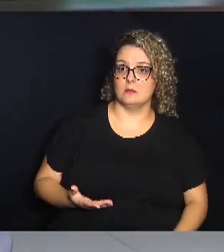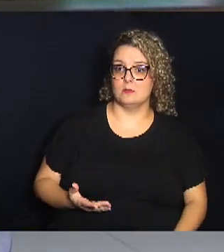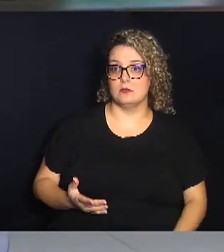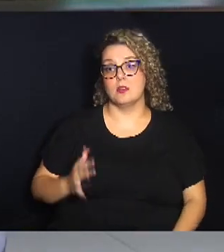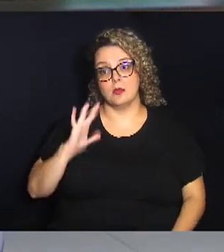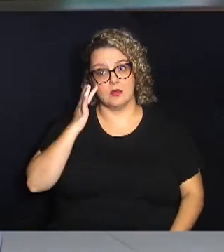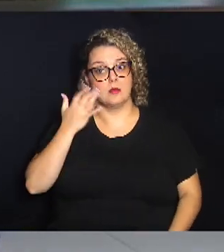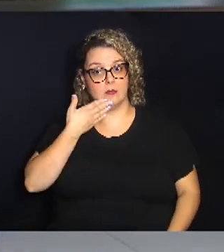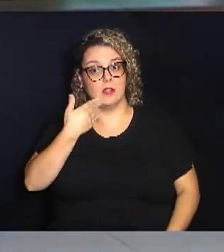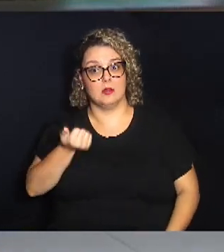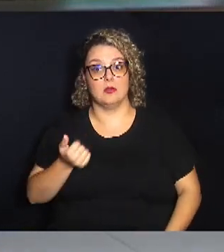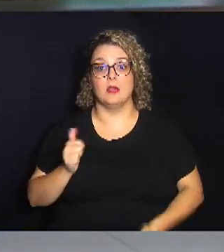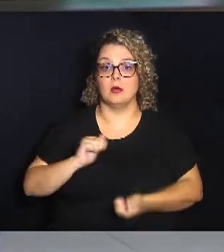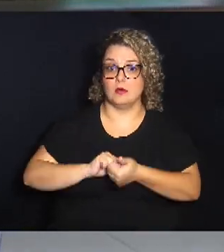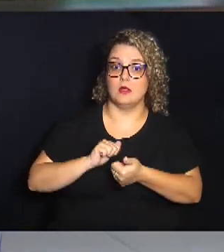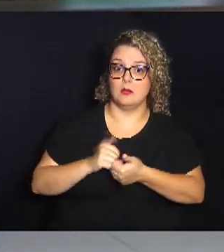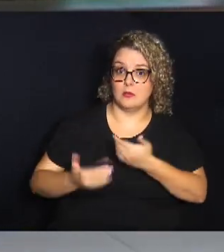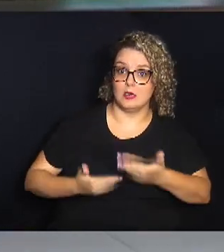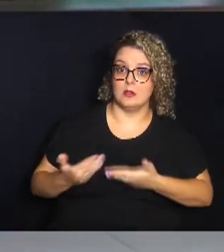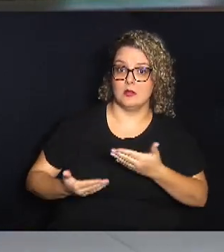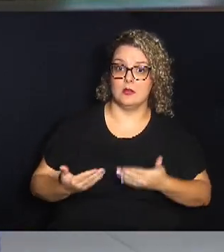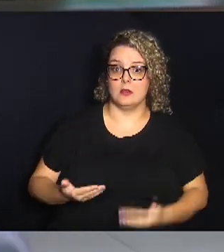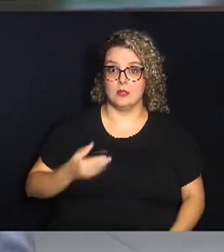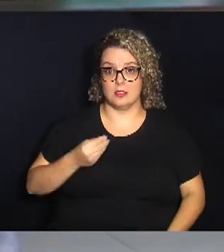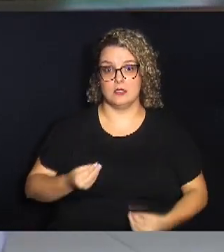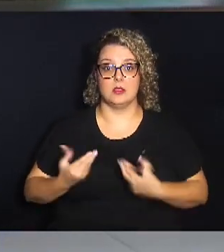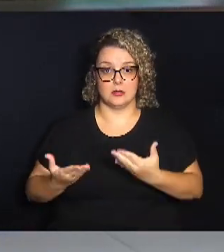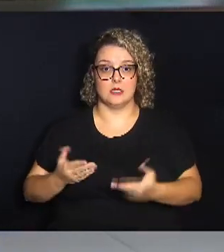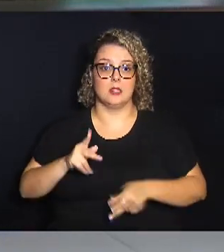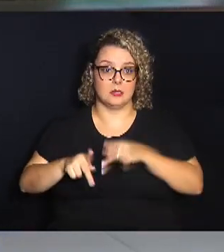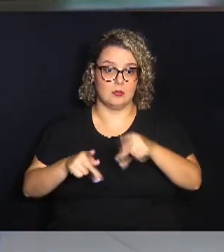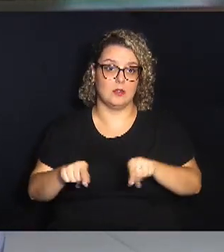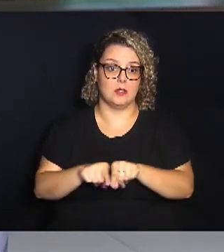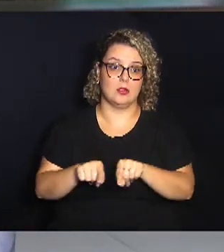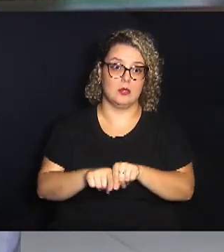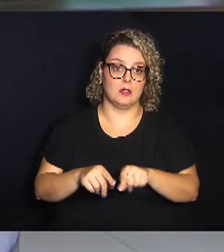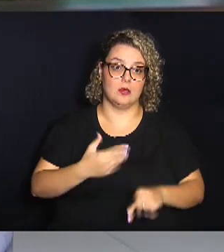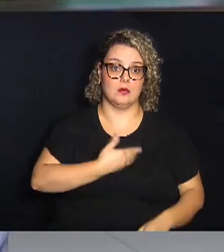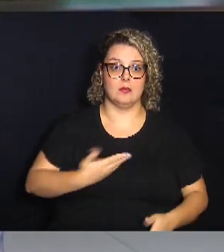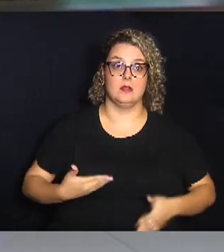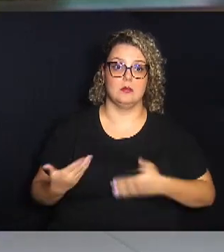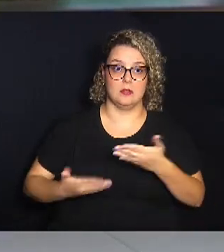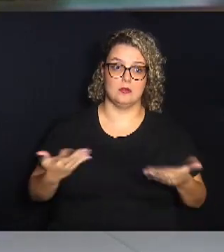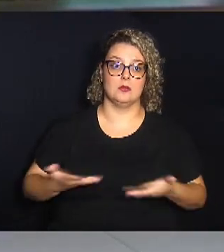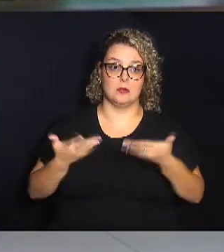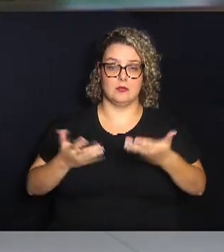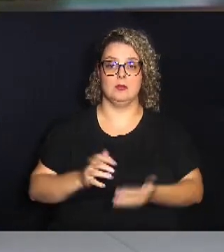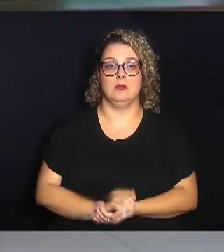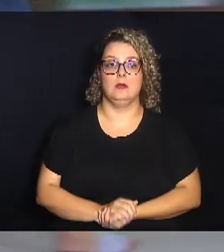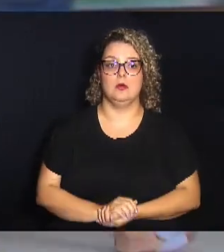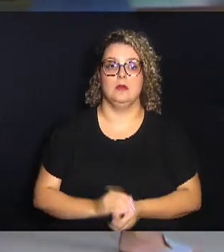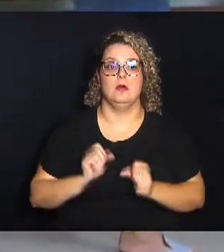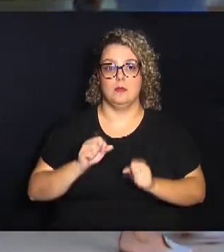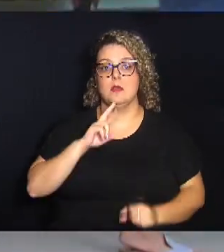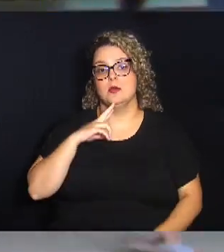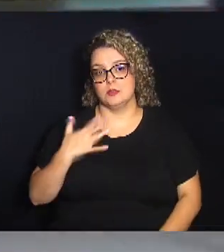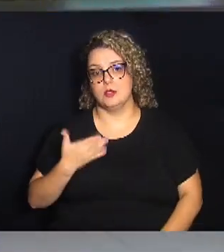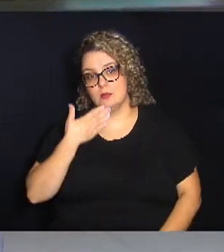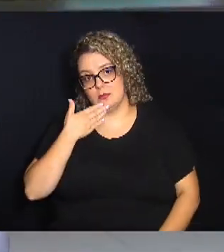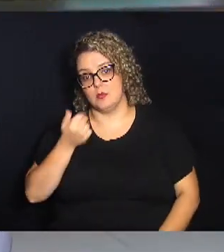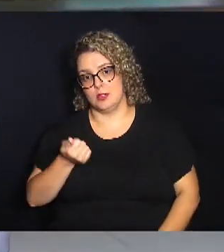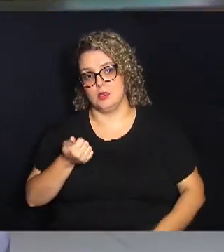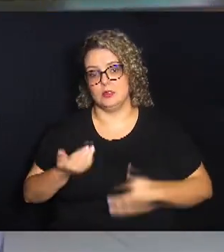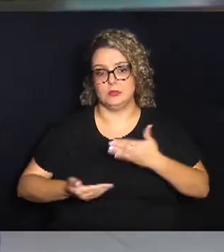de melhorar a qualidade do serviço, melhora na entrega da população, ter servidores mais estimulados, enfim. Isso pode resultar em melhoria dos